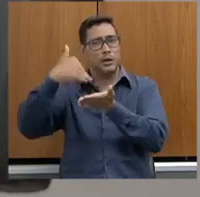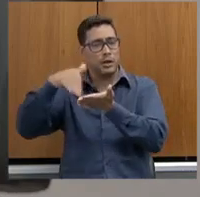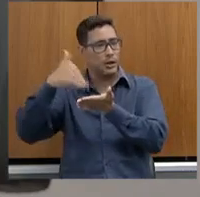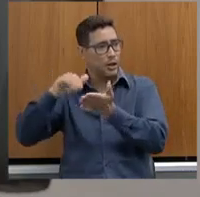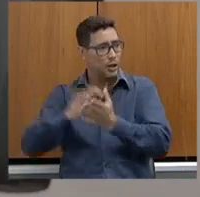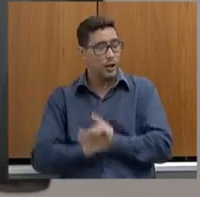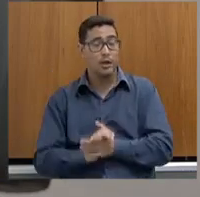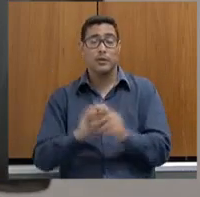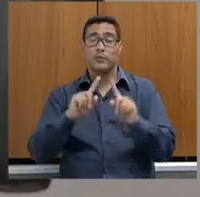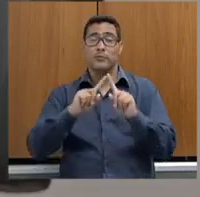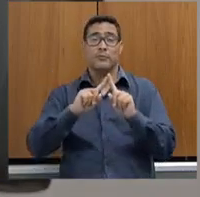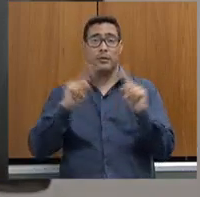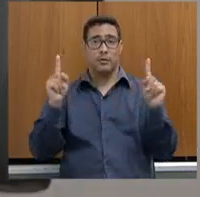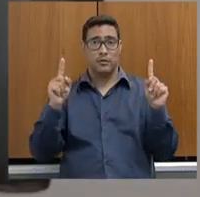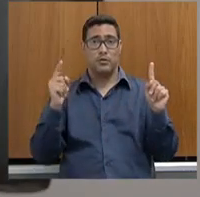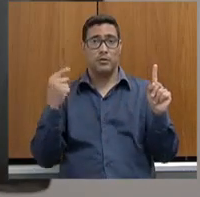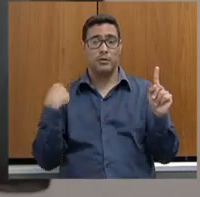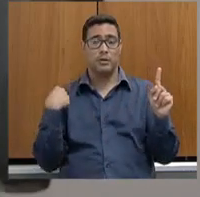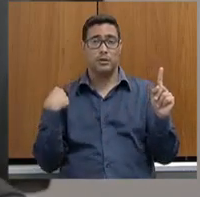traz aqui